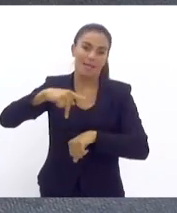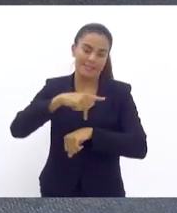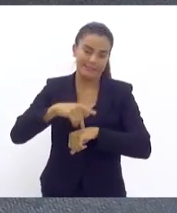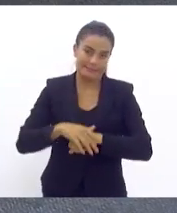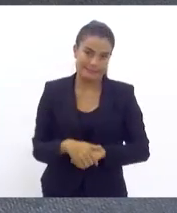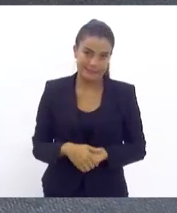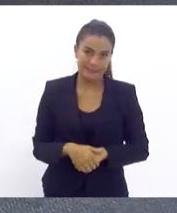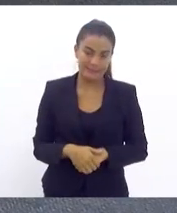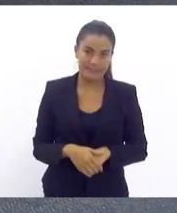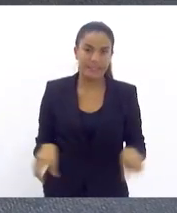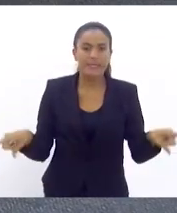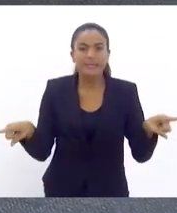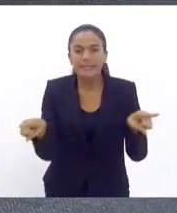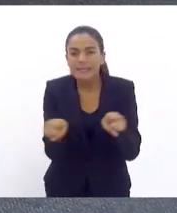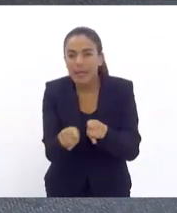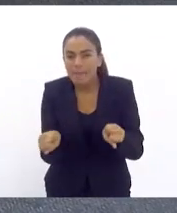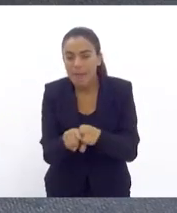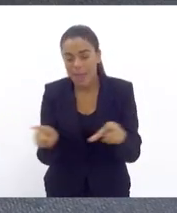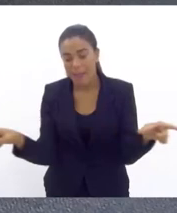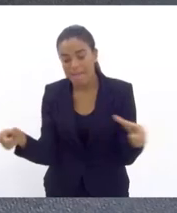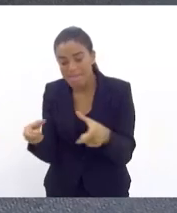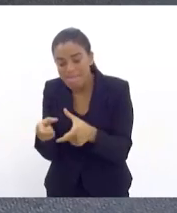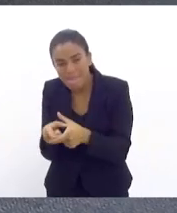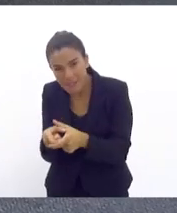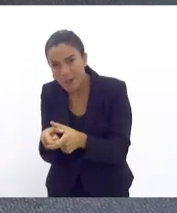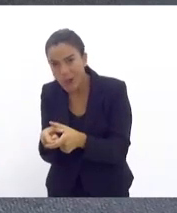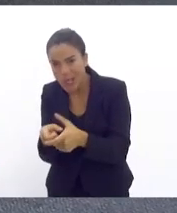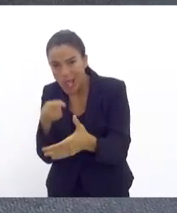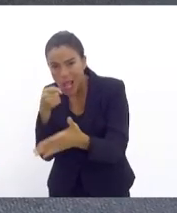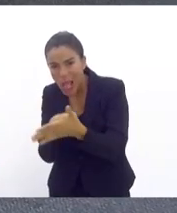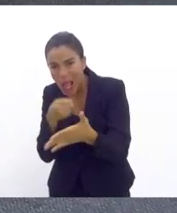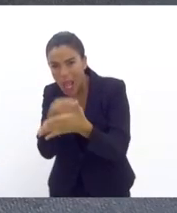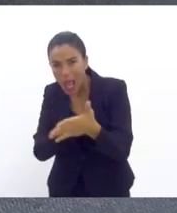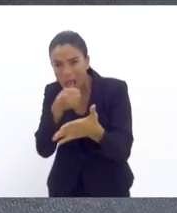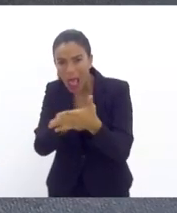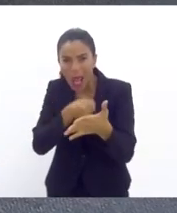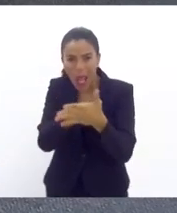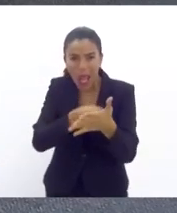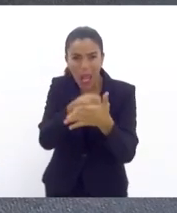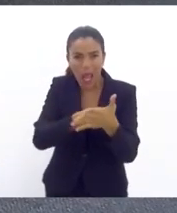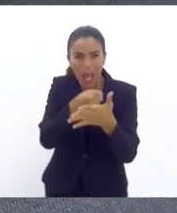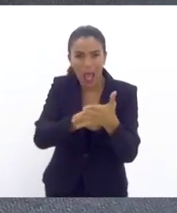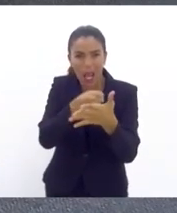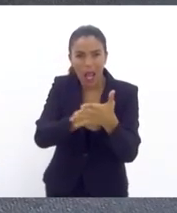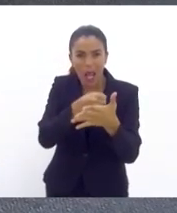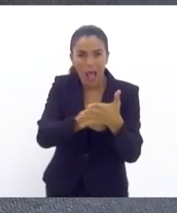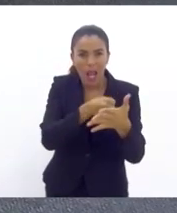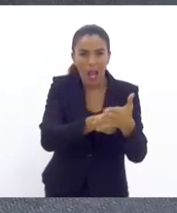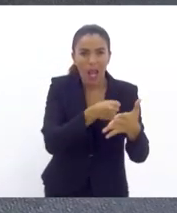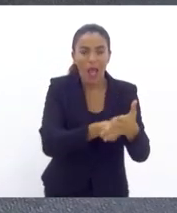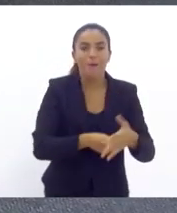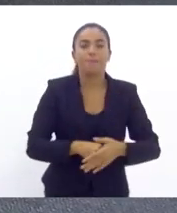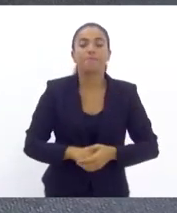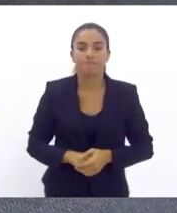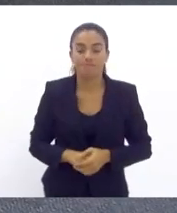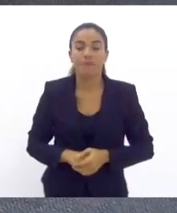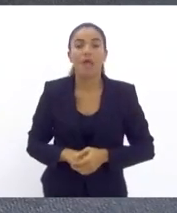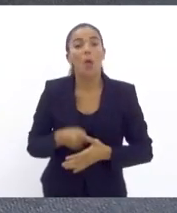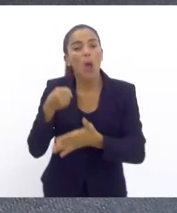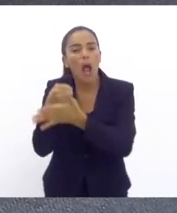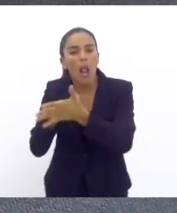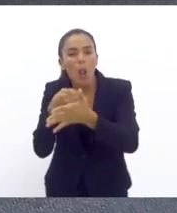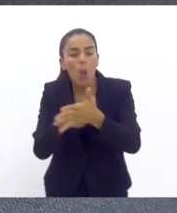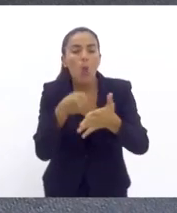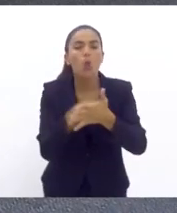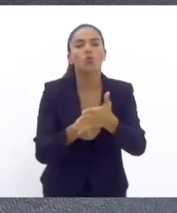E, mesmo que seja a minoria lutando contra ele, essa luta é uma